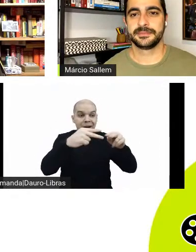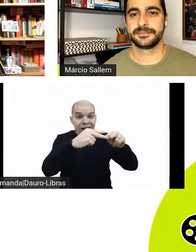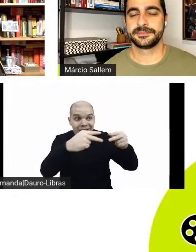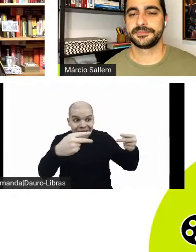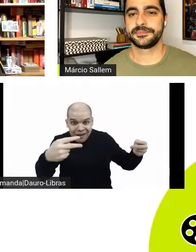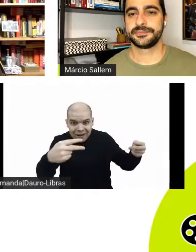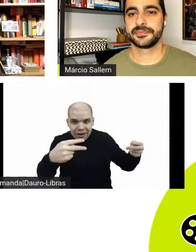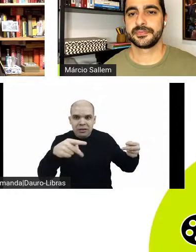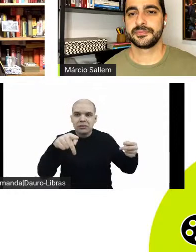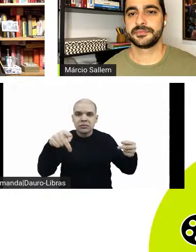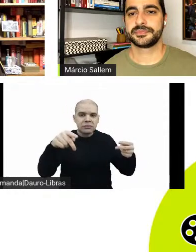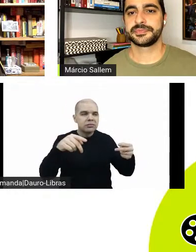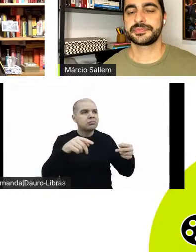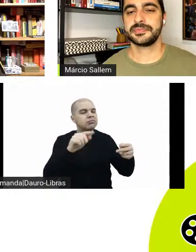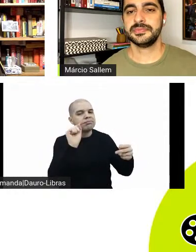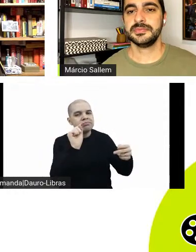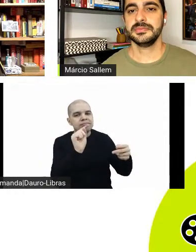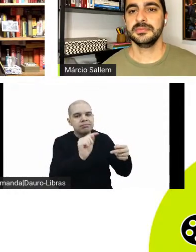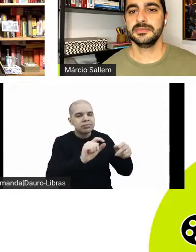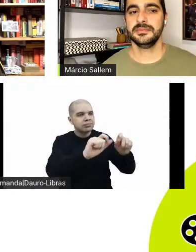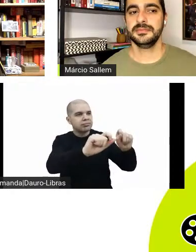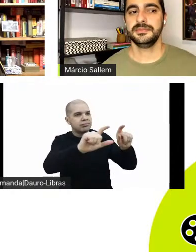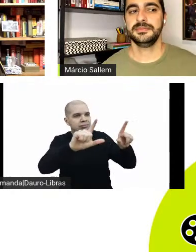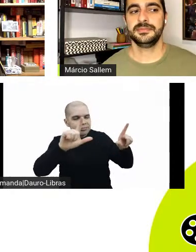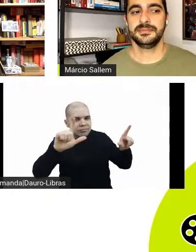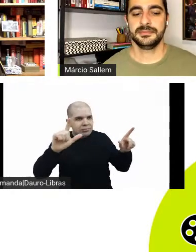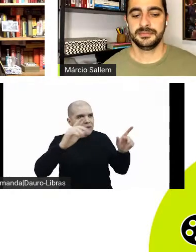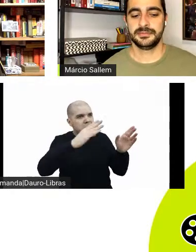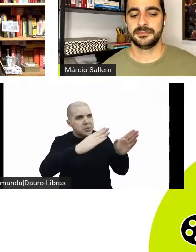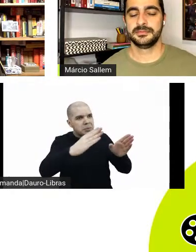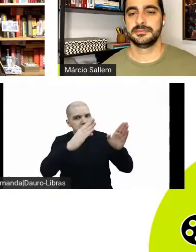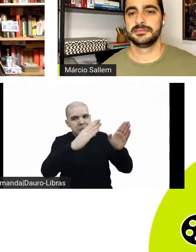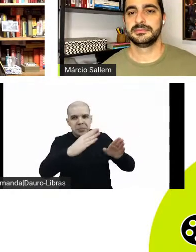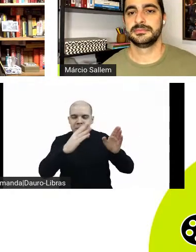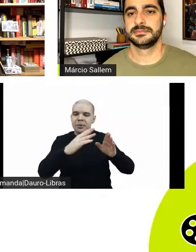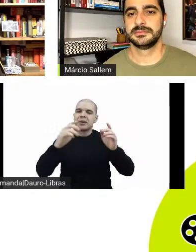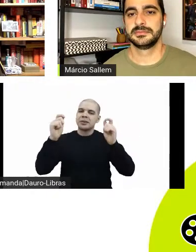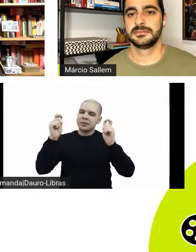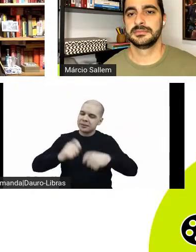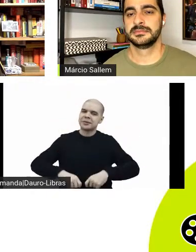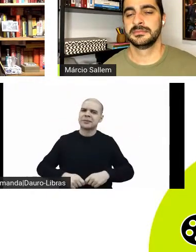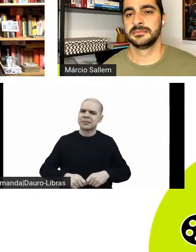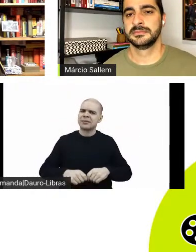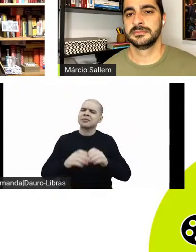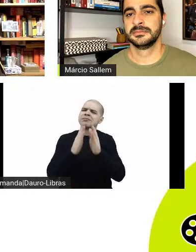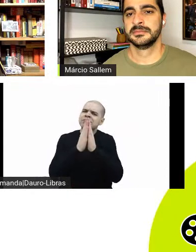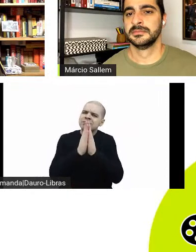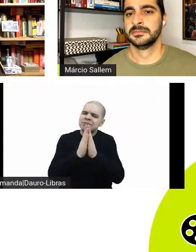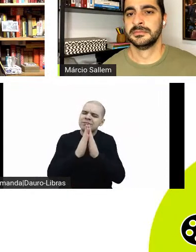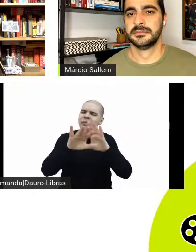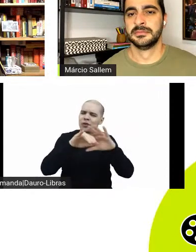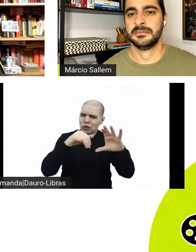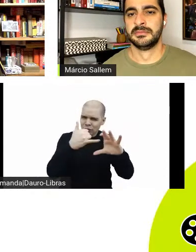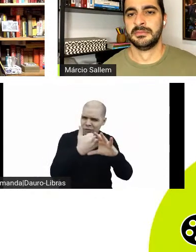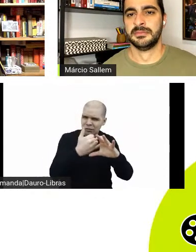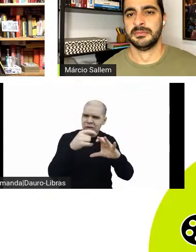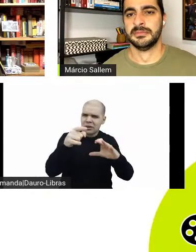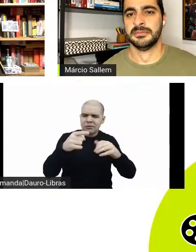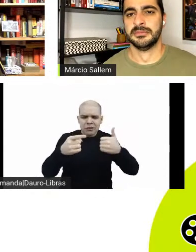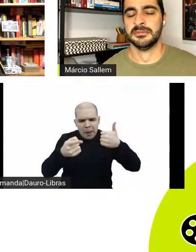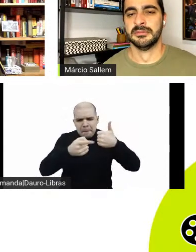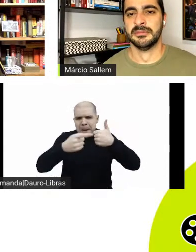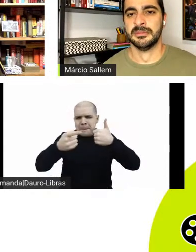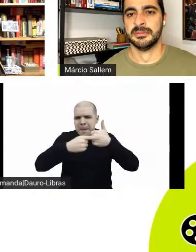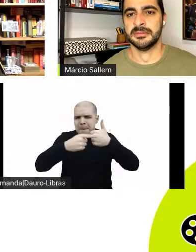e recebe também o link aqui do nosso canal do YouTube, aliás, curta bastante o nosso canal para a gente fazer uma programação cada vez